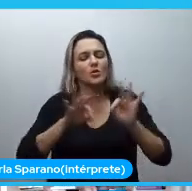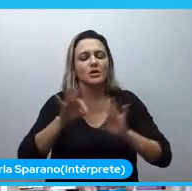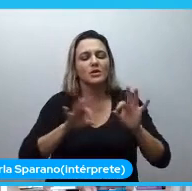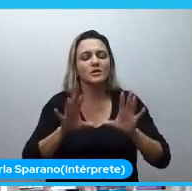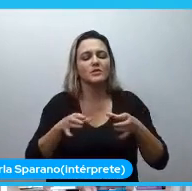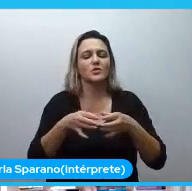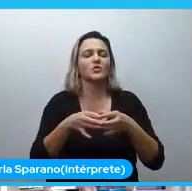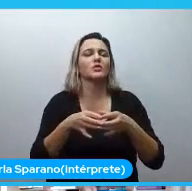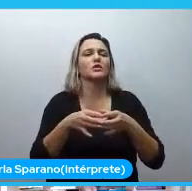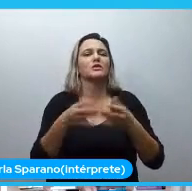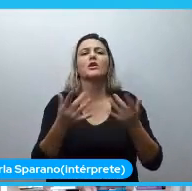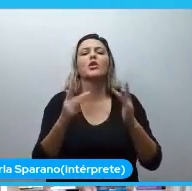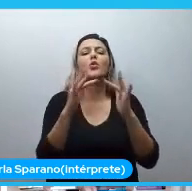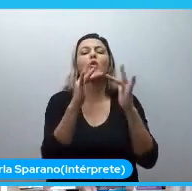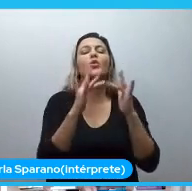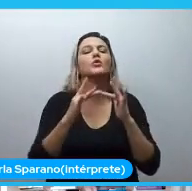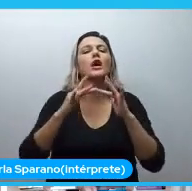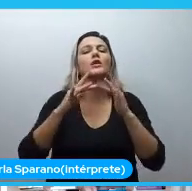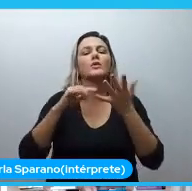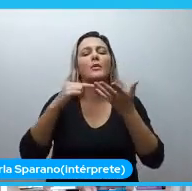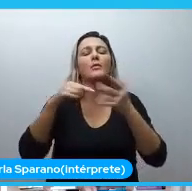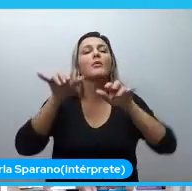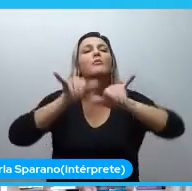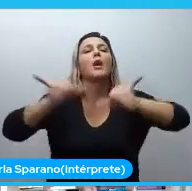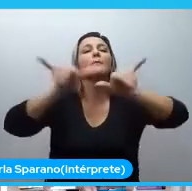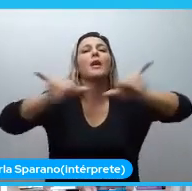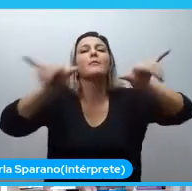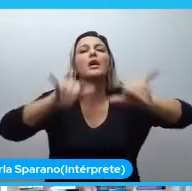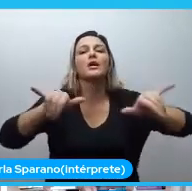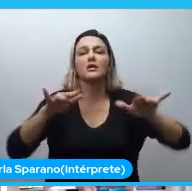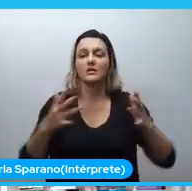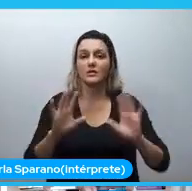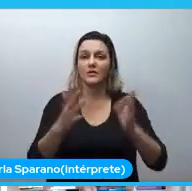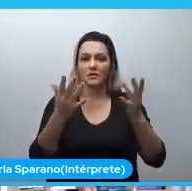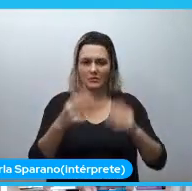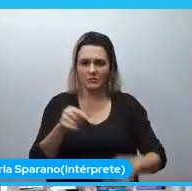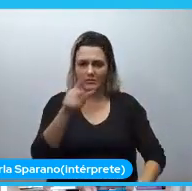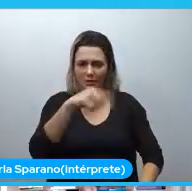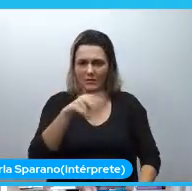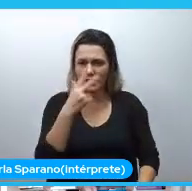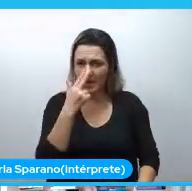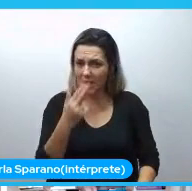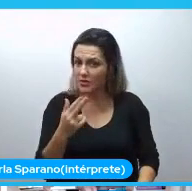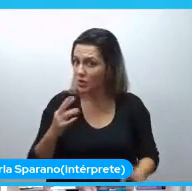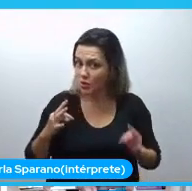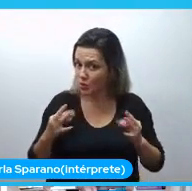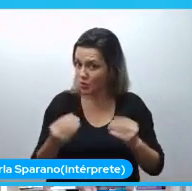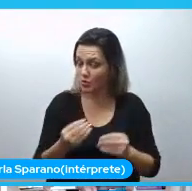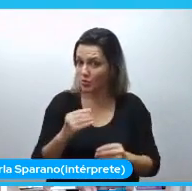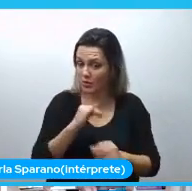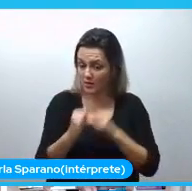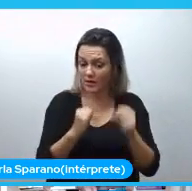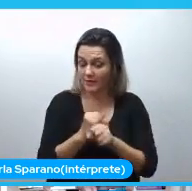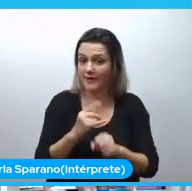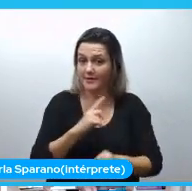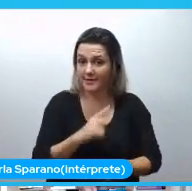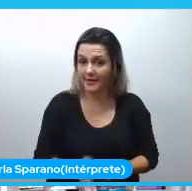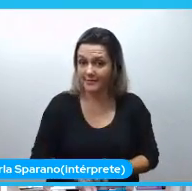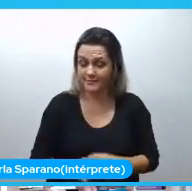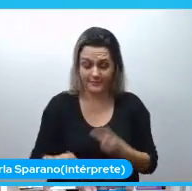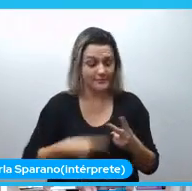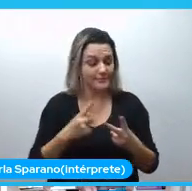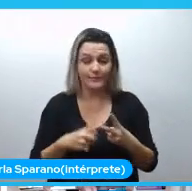eventos? Vocês supõem que todo mundo tem internet? Vocês supõem que todo mundo tem rede social?